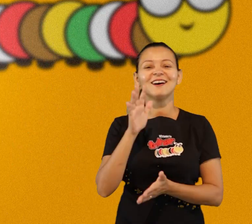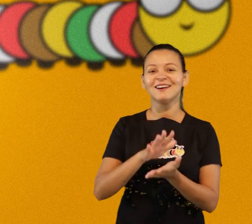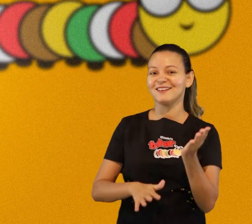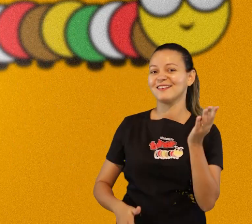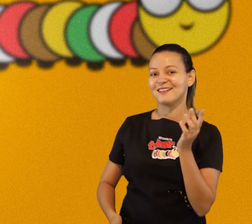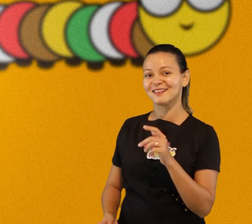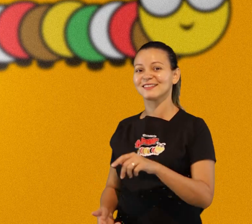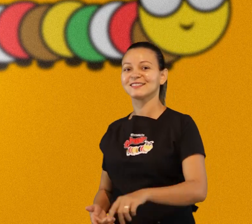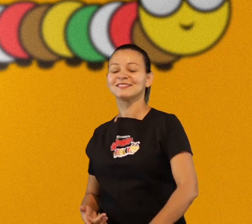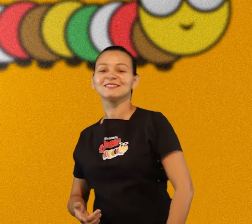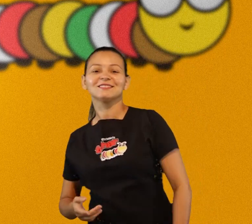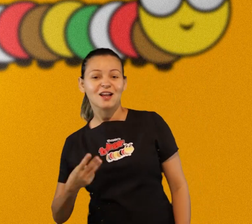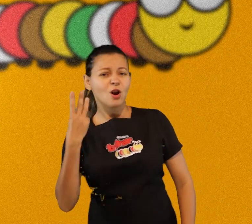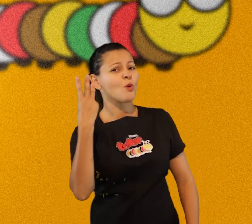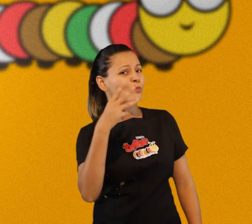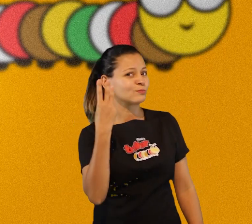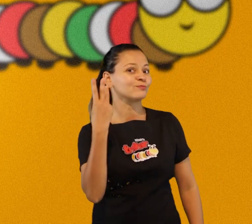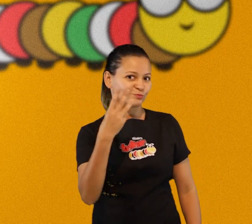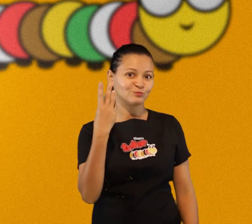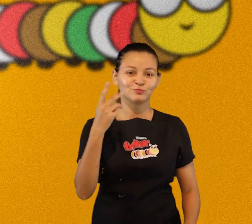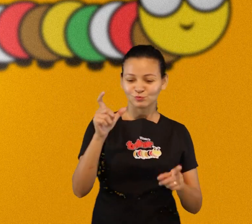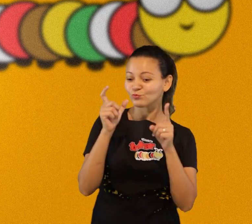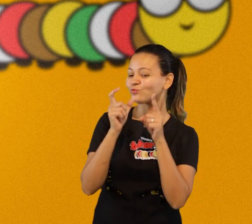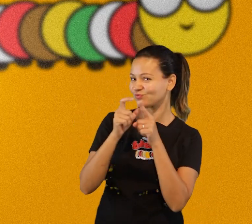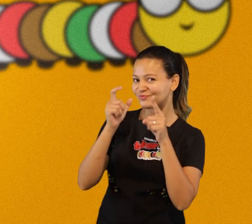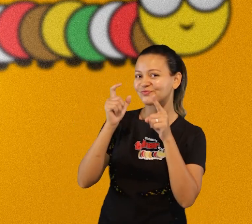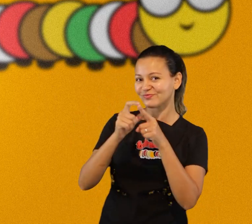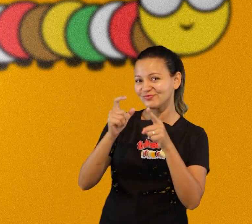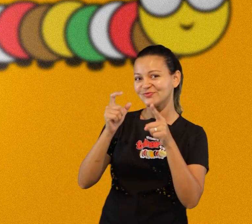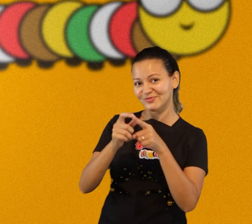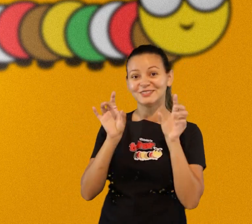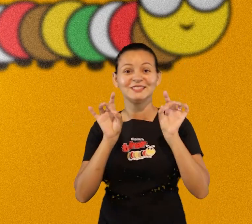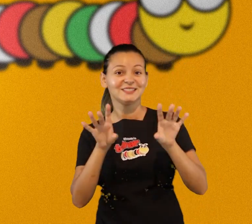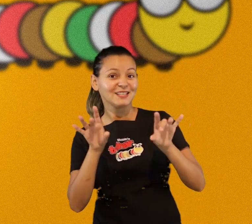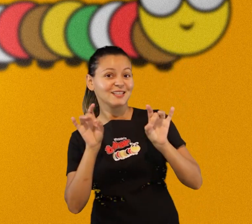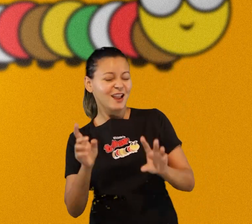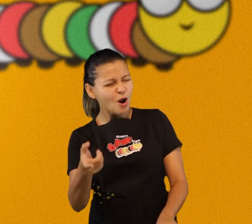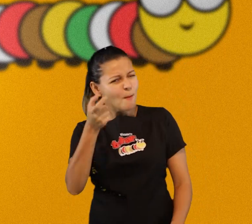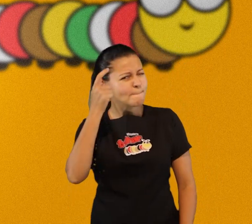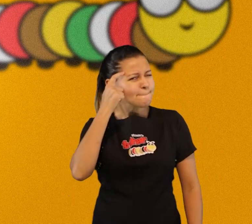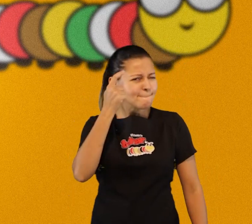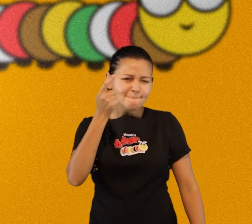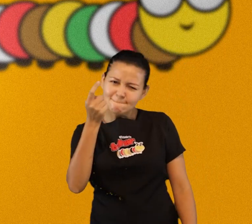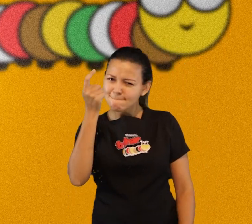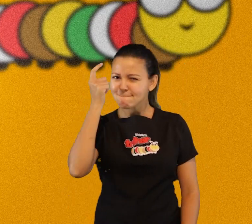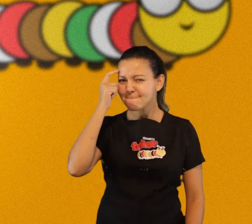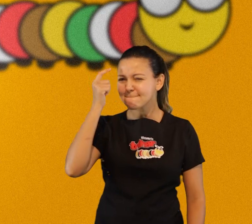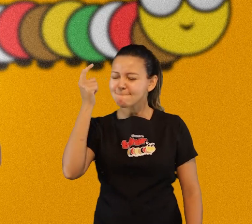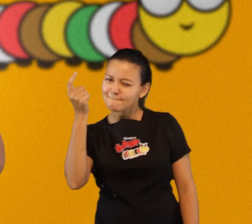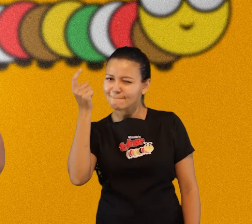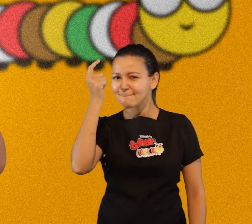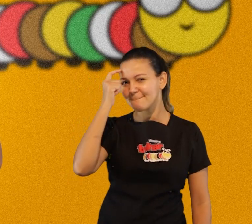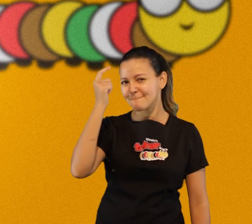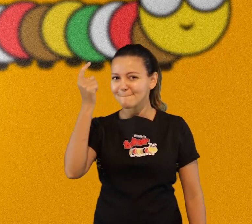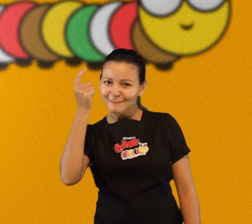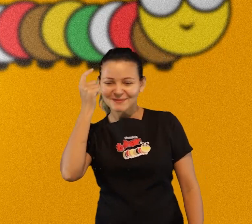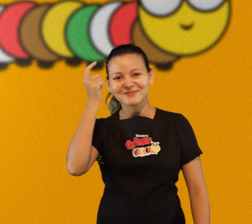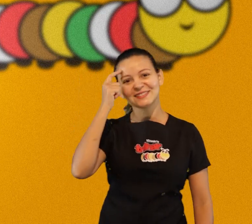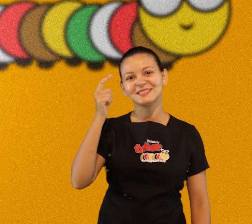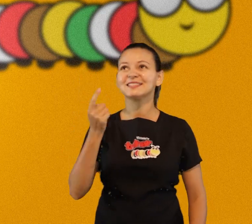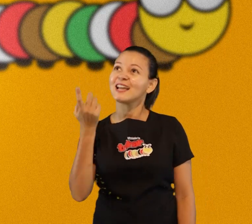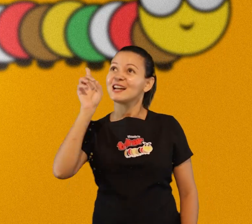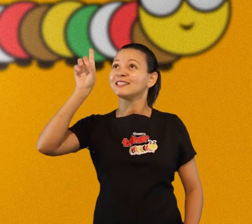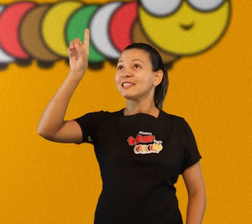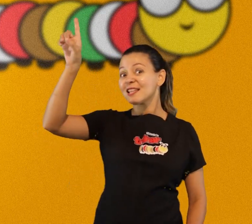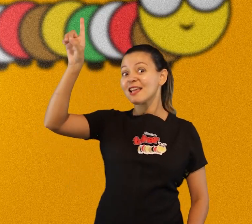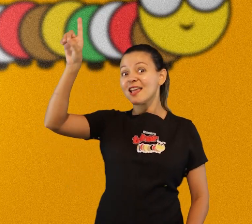tralalalalala três palavrinhas só eu aprendi de cor